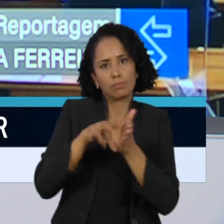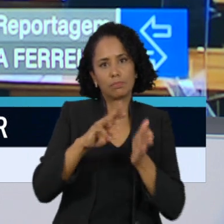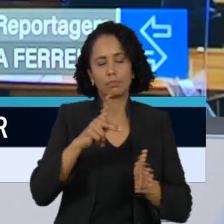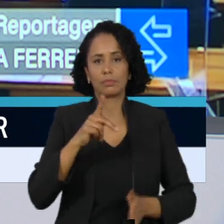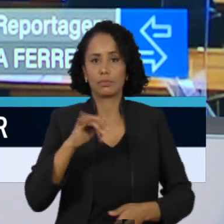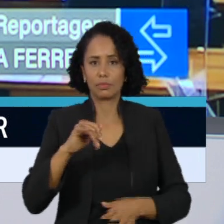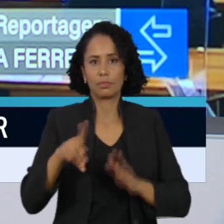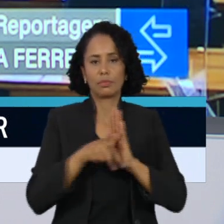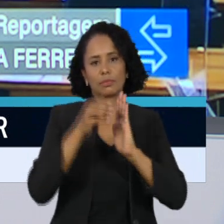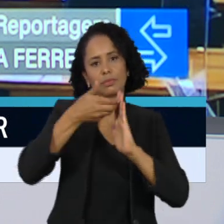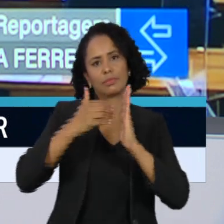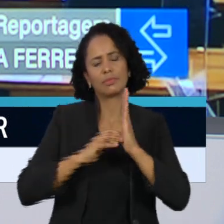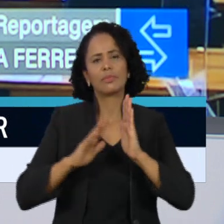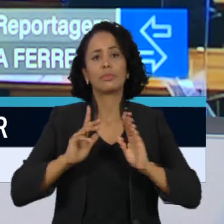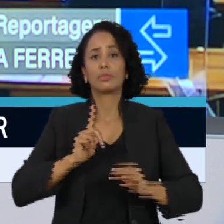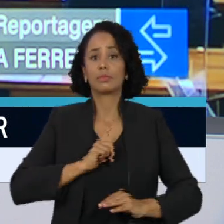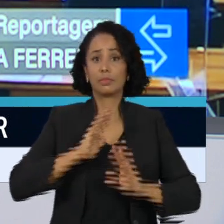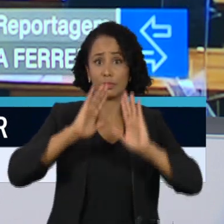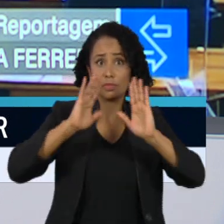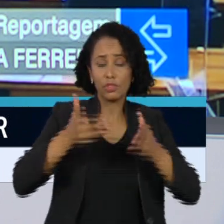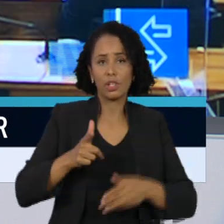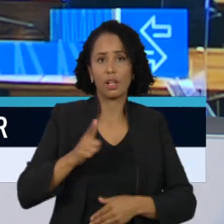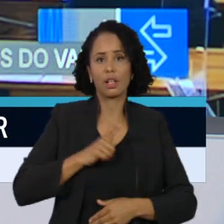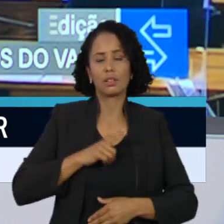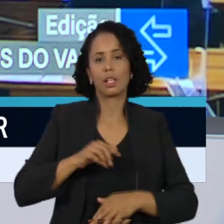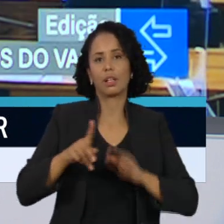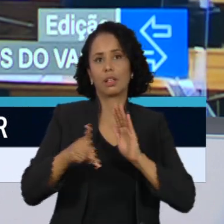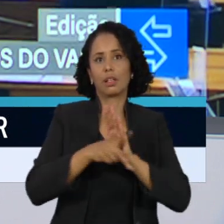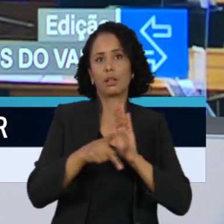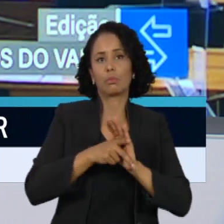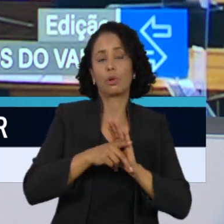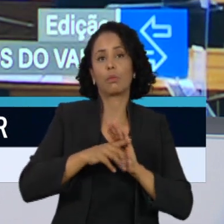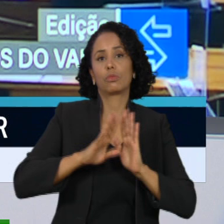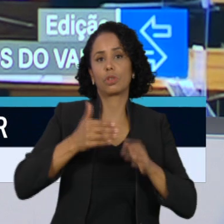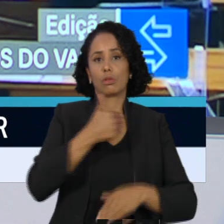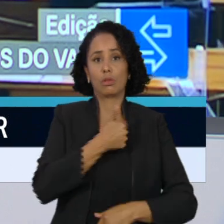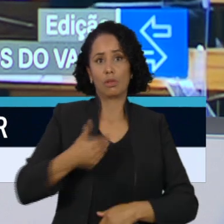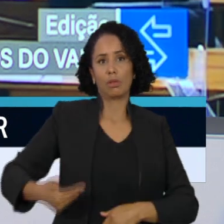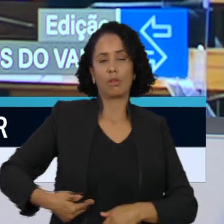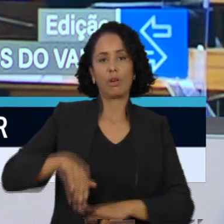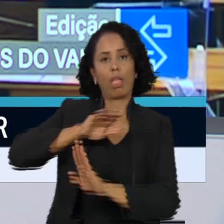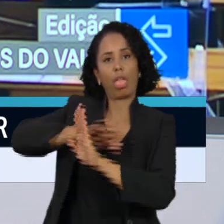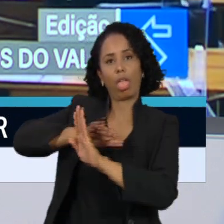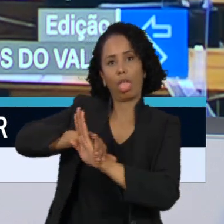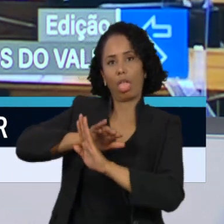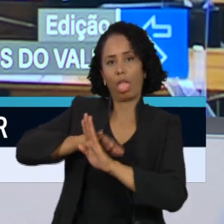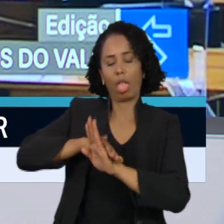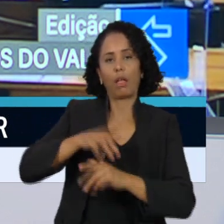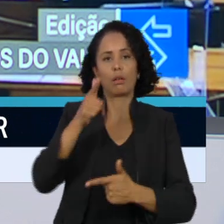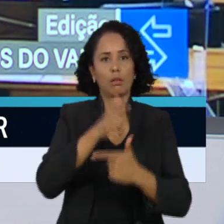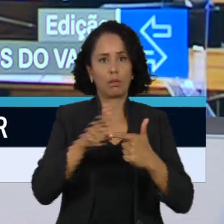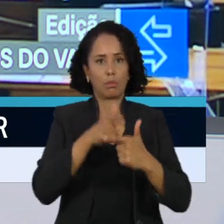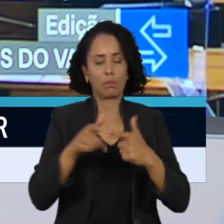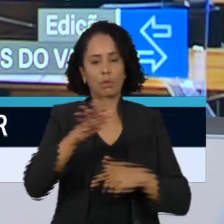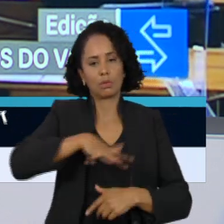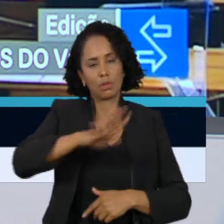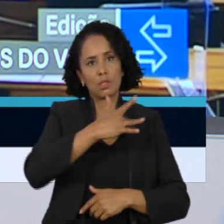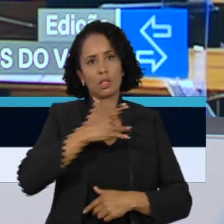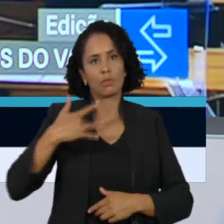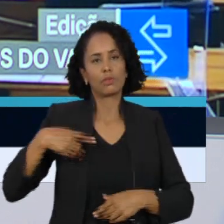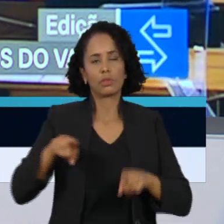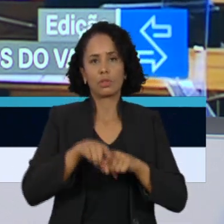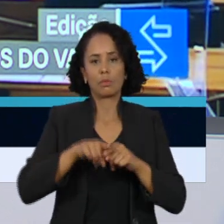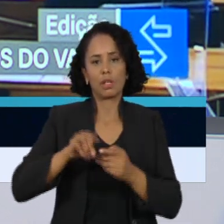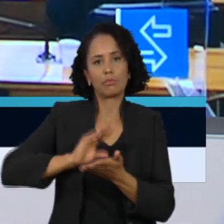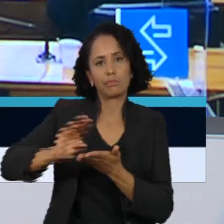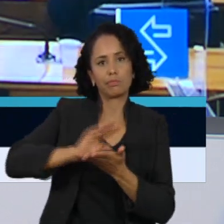A comissão apura as ações, as omissões do governo no enfrentamento da crise sanitária e eventuais desvios de verbas federais enviadas